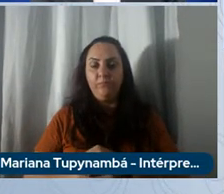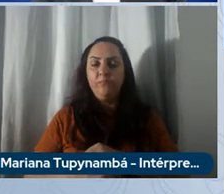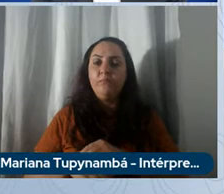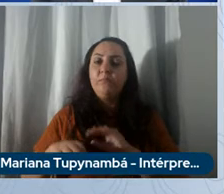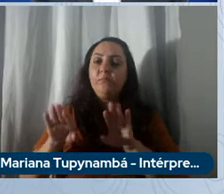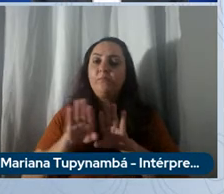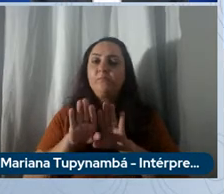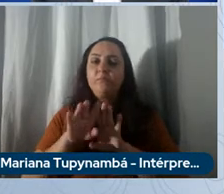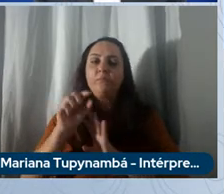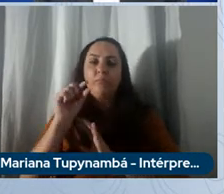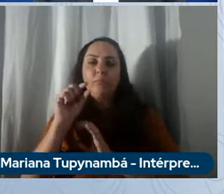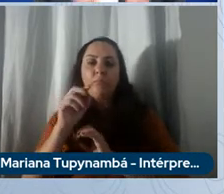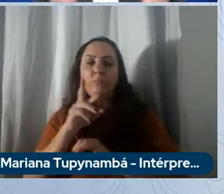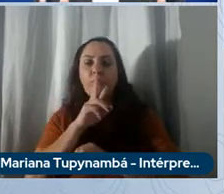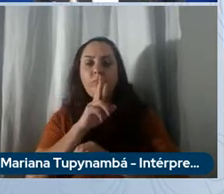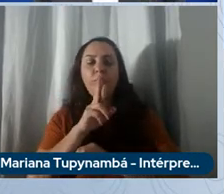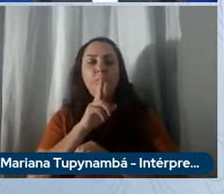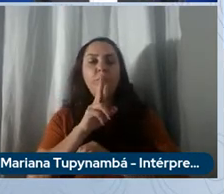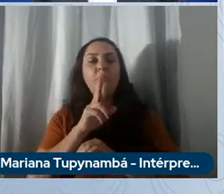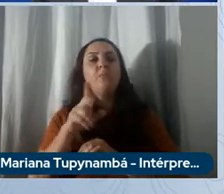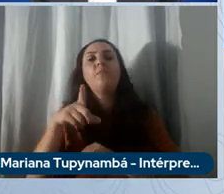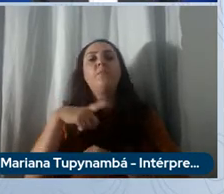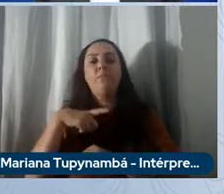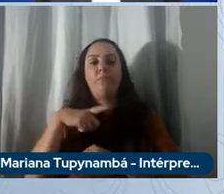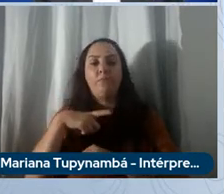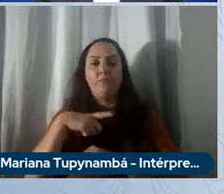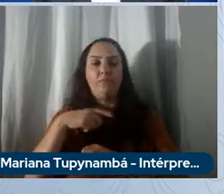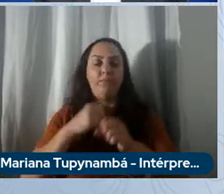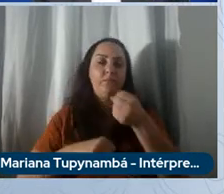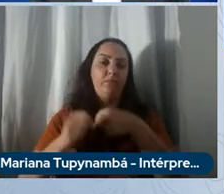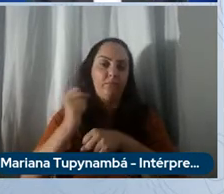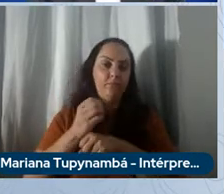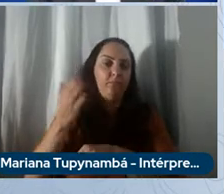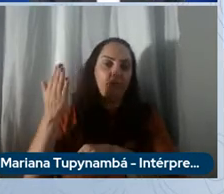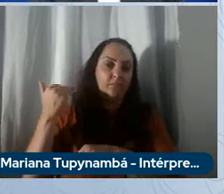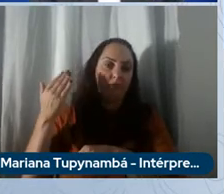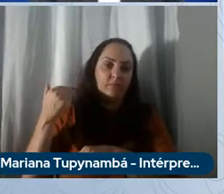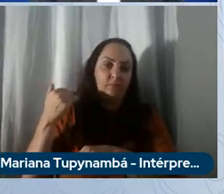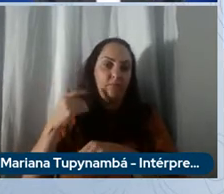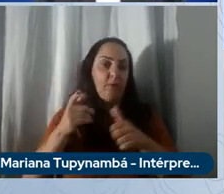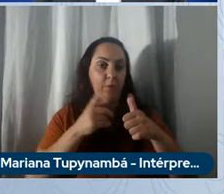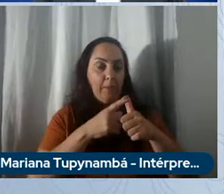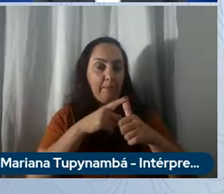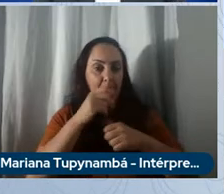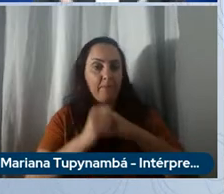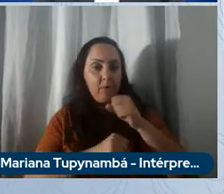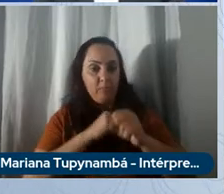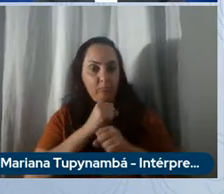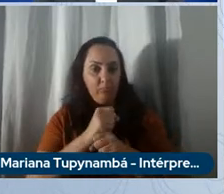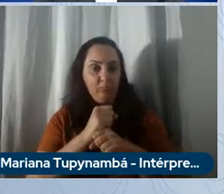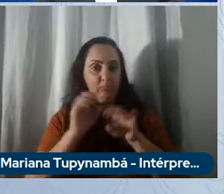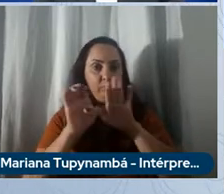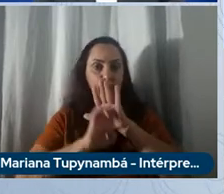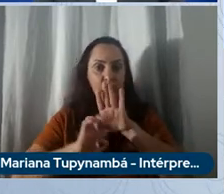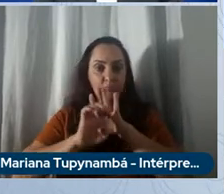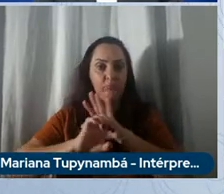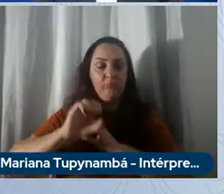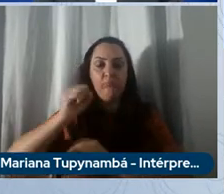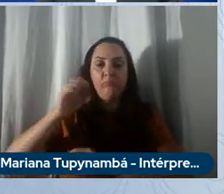resultados do ano passado foi o primeiro ano de Stellantis Stellantis de verdade surpreendeu